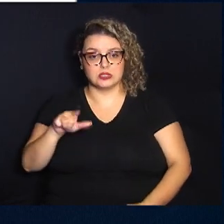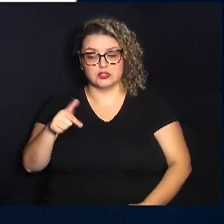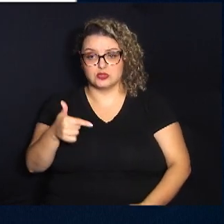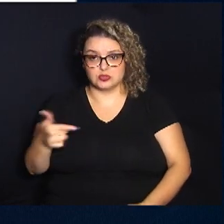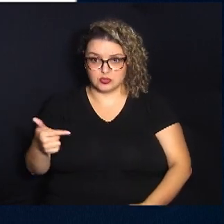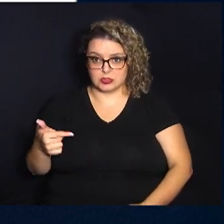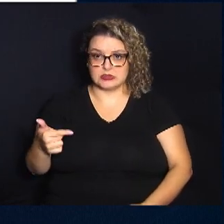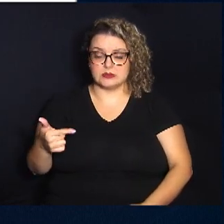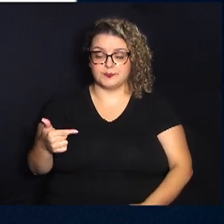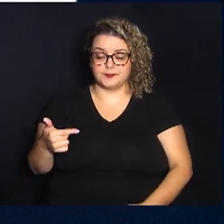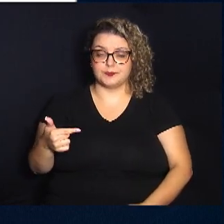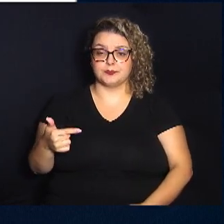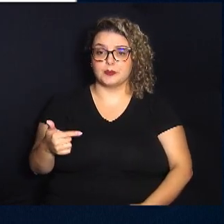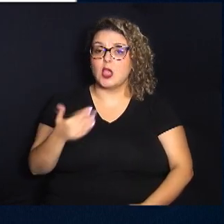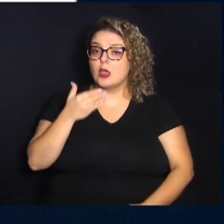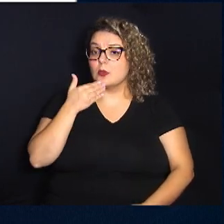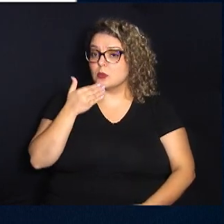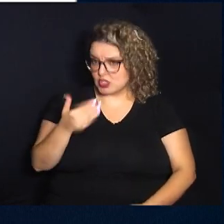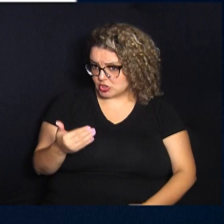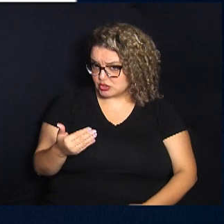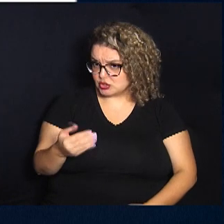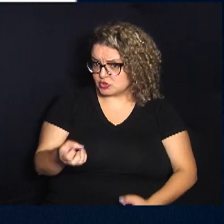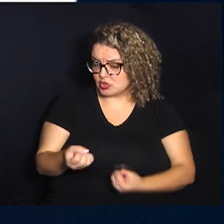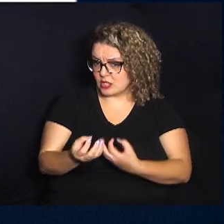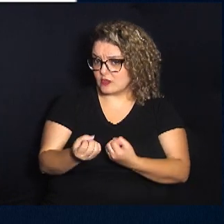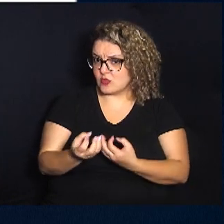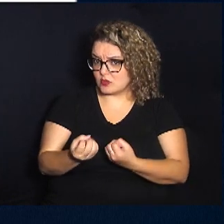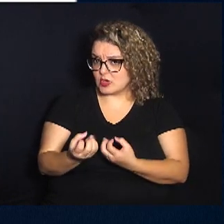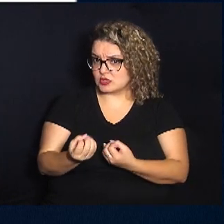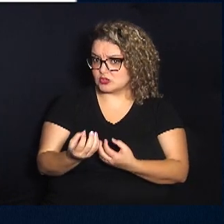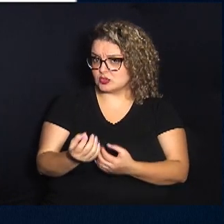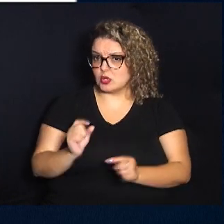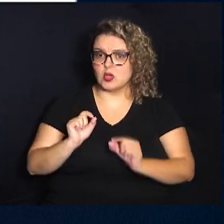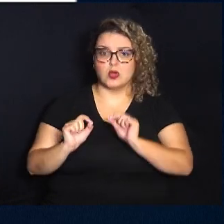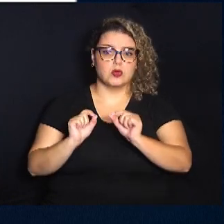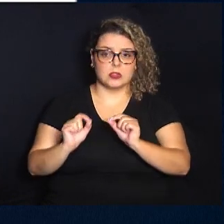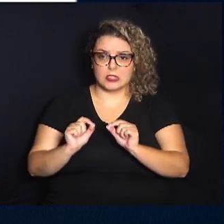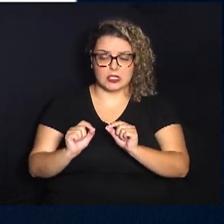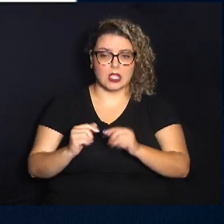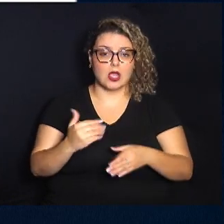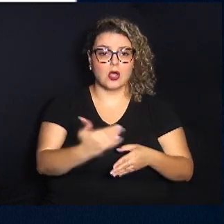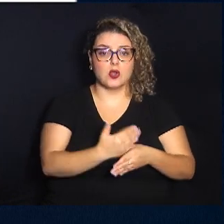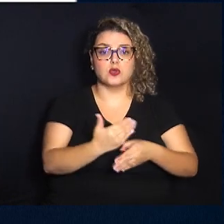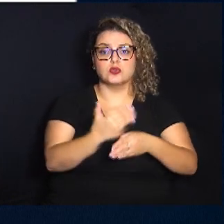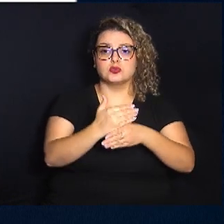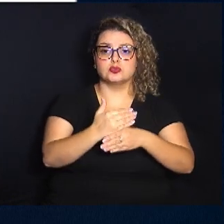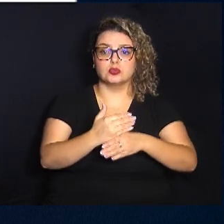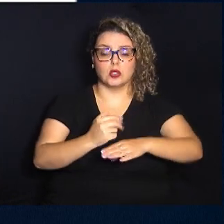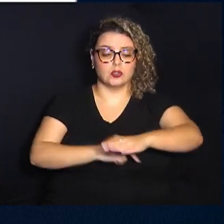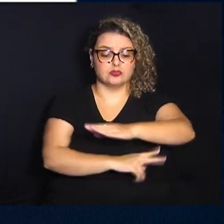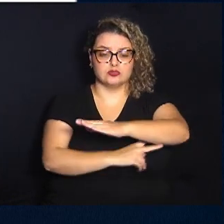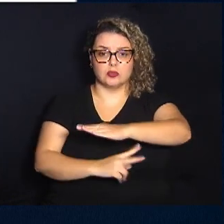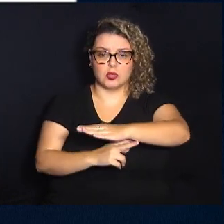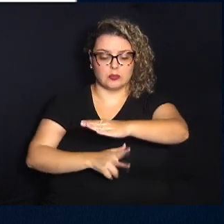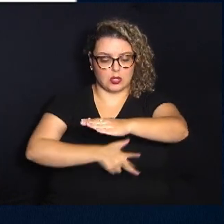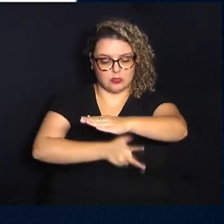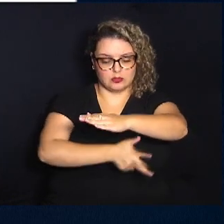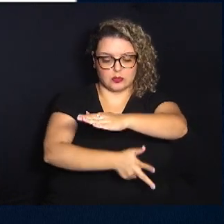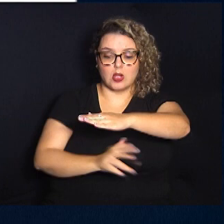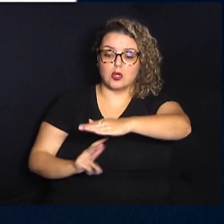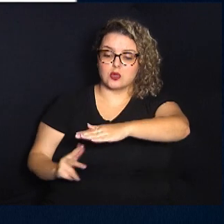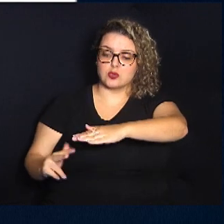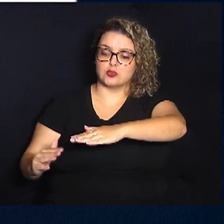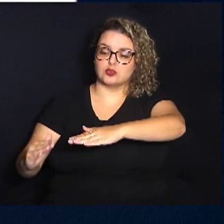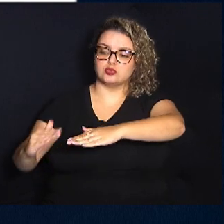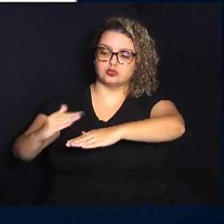2022, solicitando informações sobre a viabilidade de construção de uma ponte para passagem de veículos